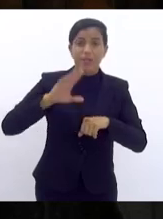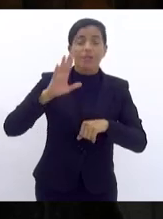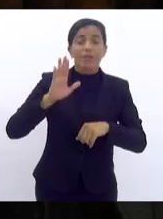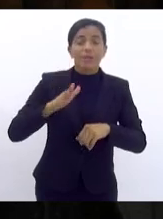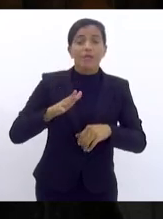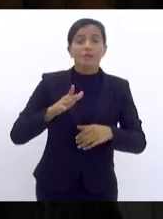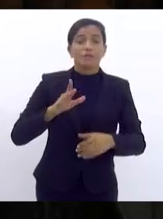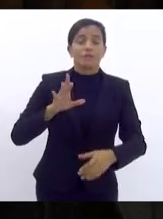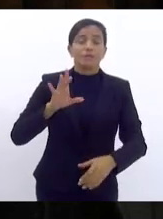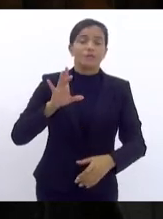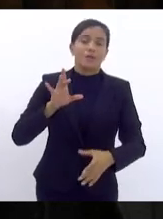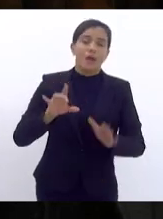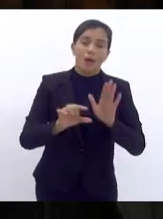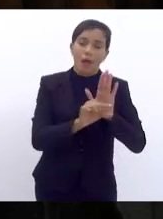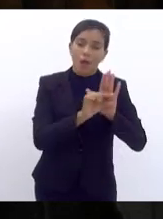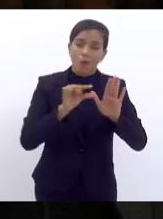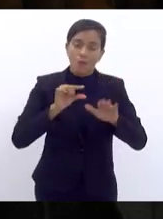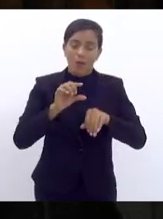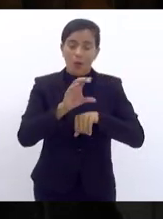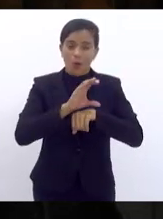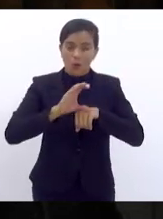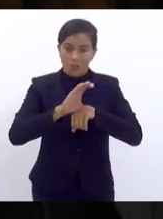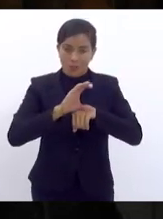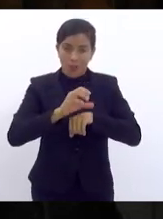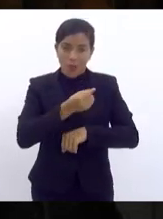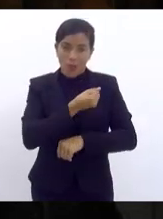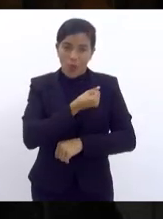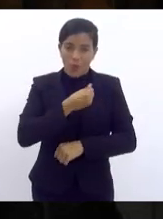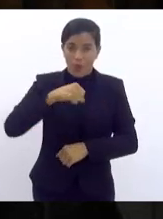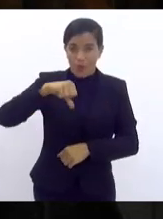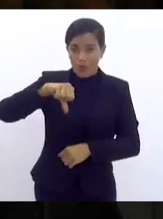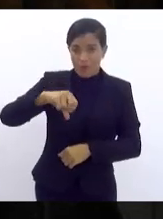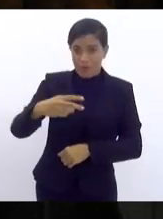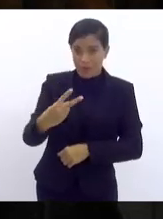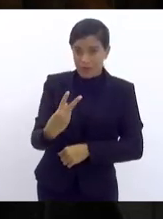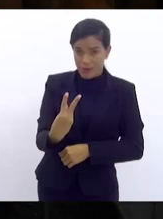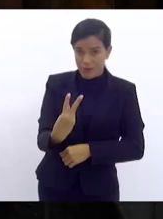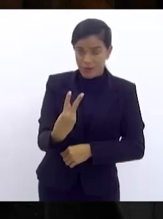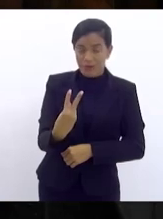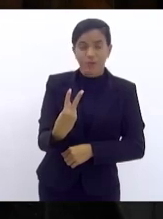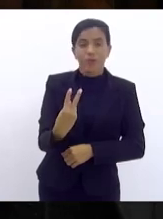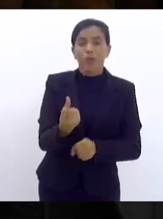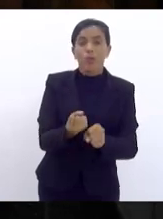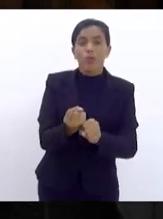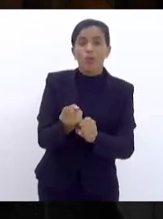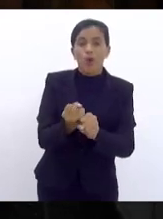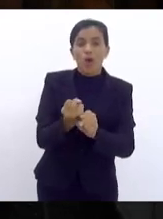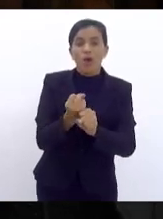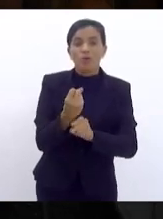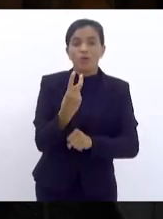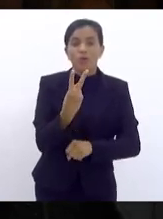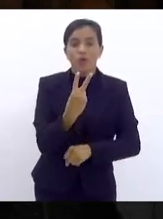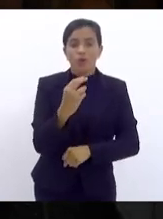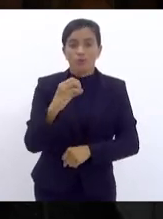da referida emenda constitucional número 92 de 2022,